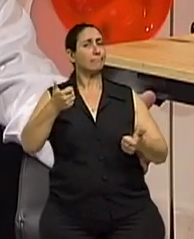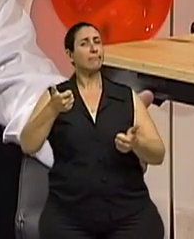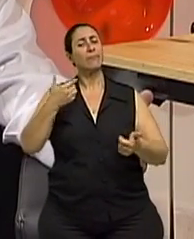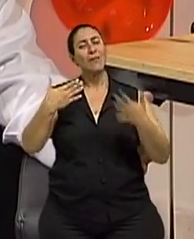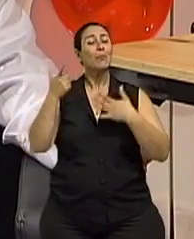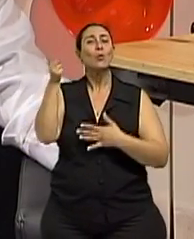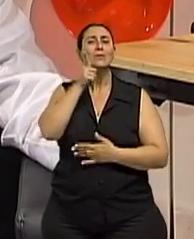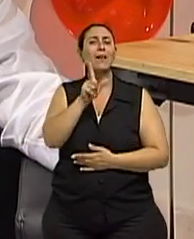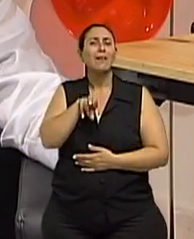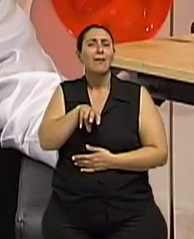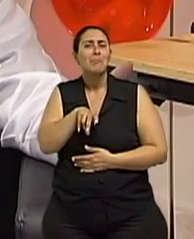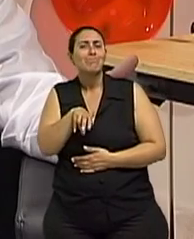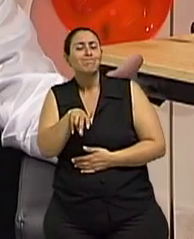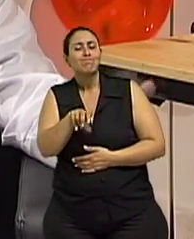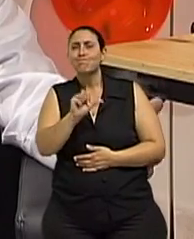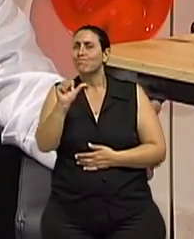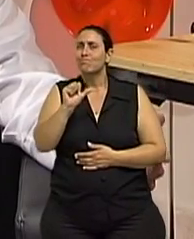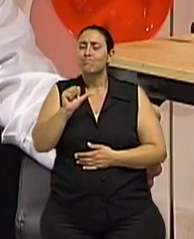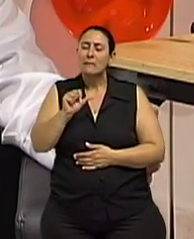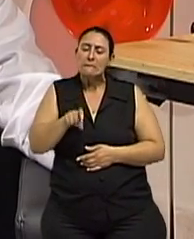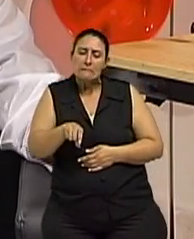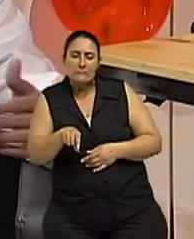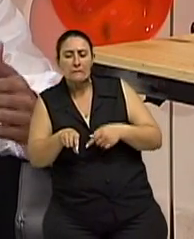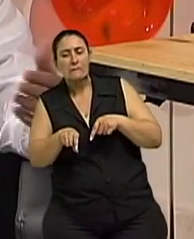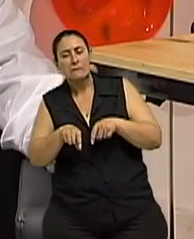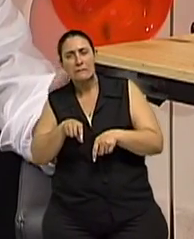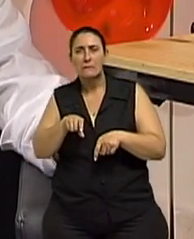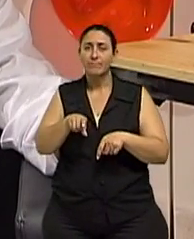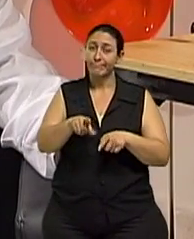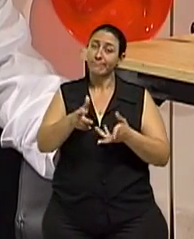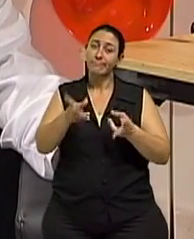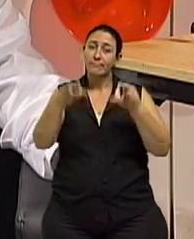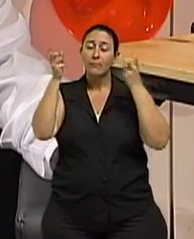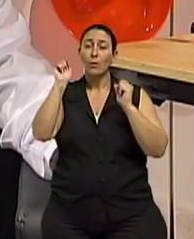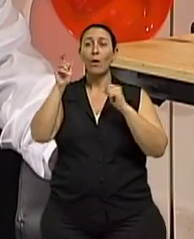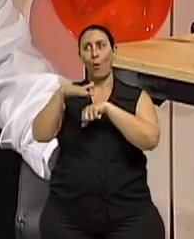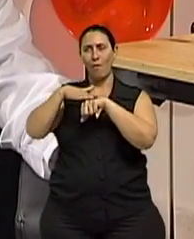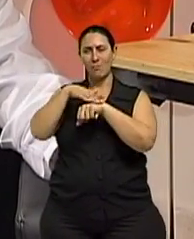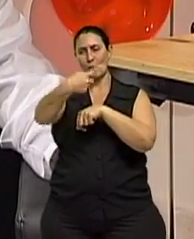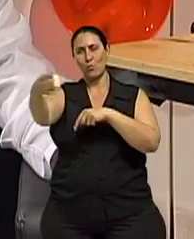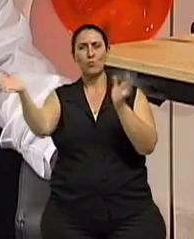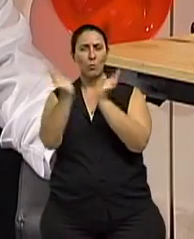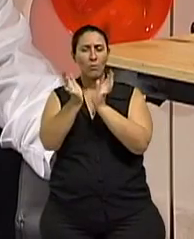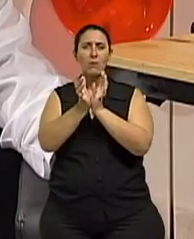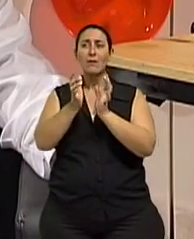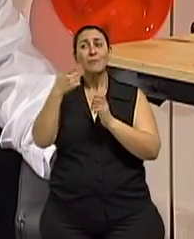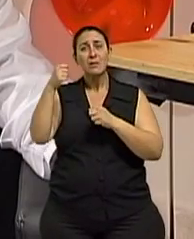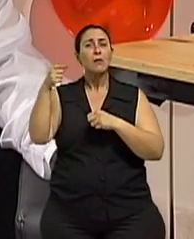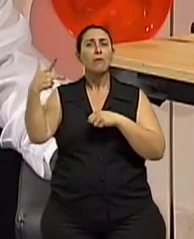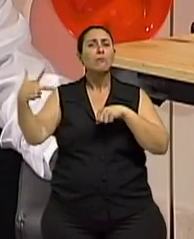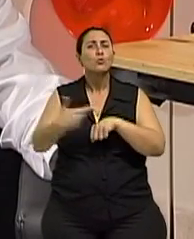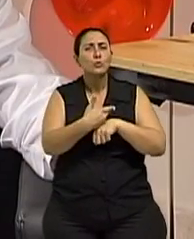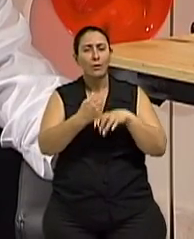conseguem caminhar, né? Então, hoje em dia, está sendo frequente, até conversando com outros colegas, a gente vê isso, fazer cirurgia em pacientes com